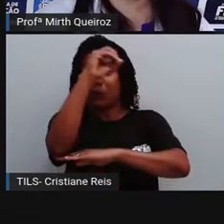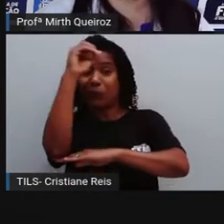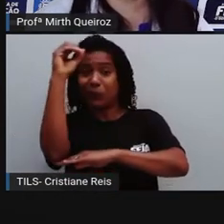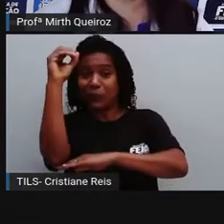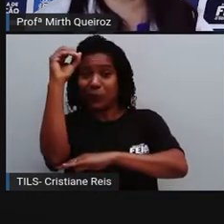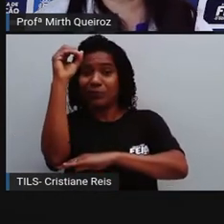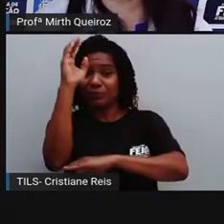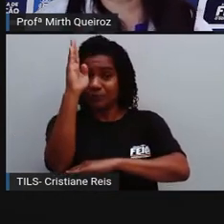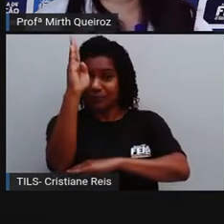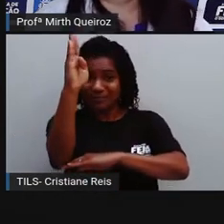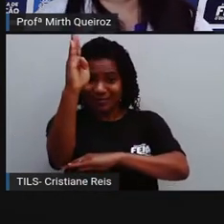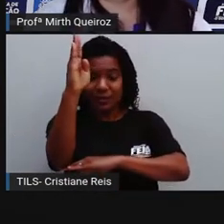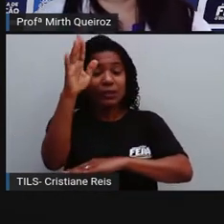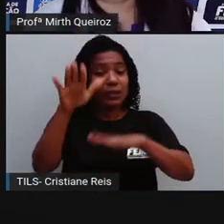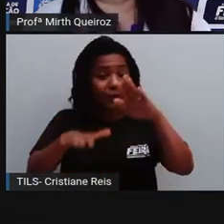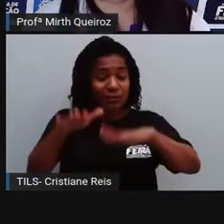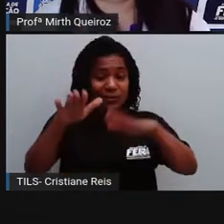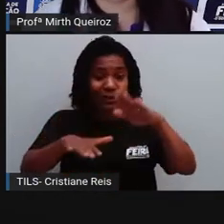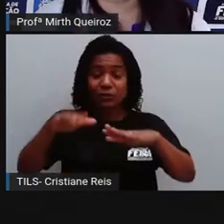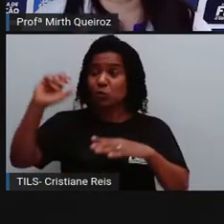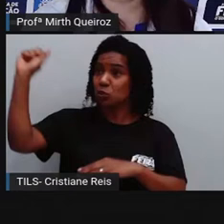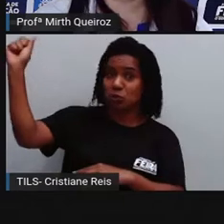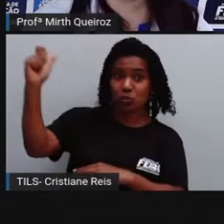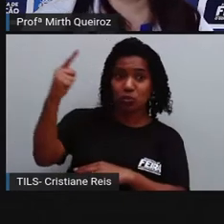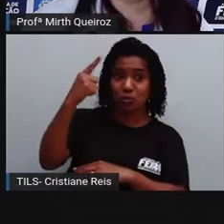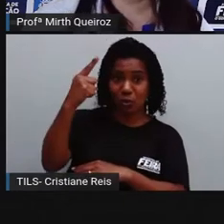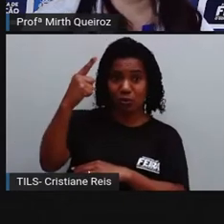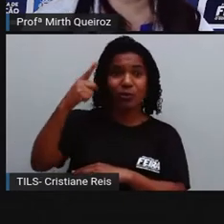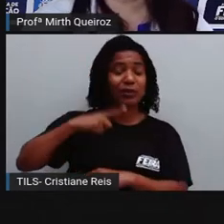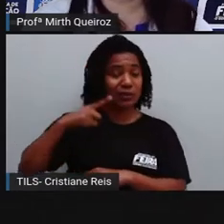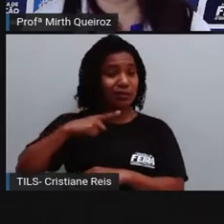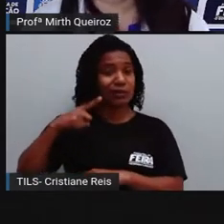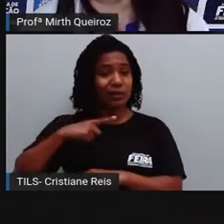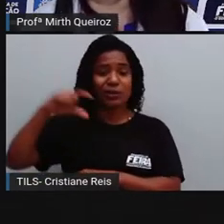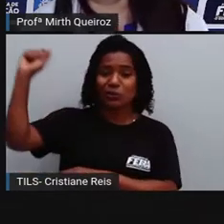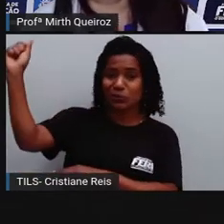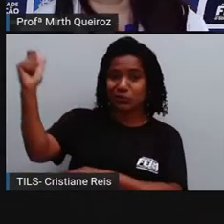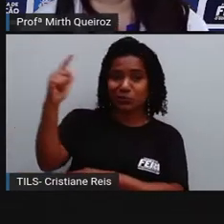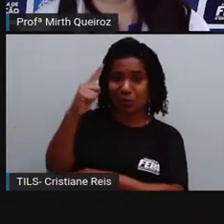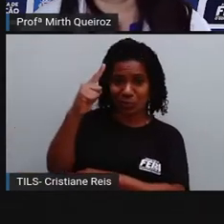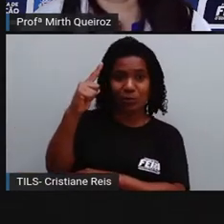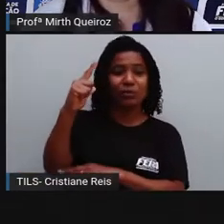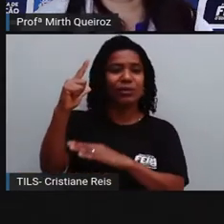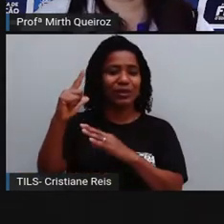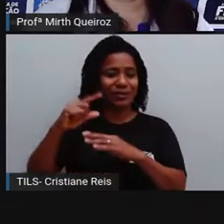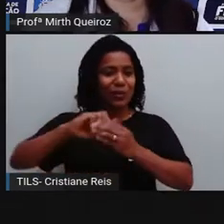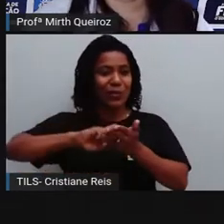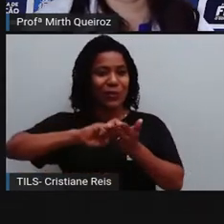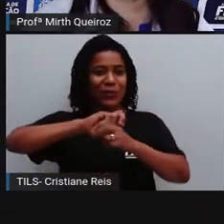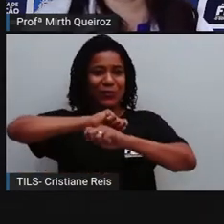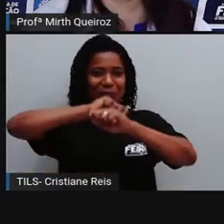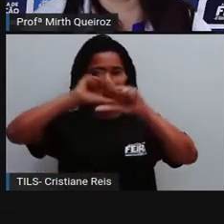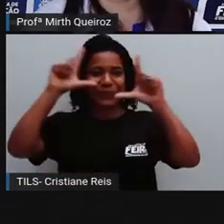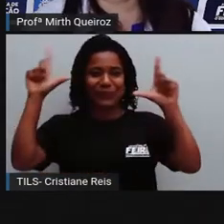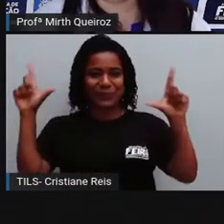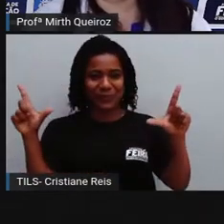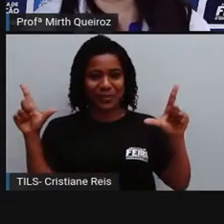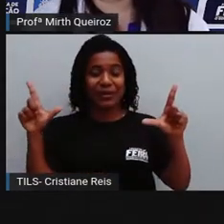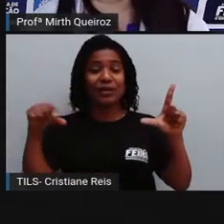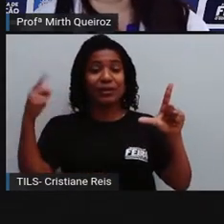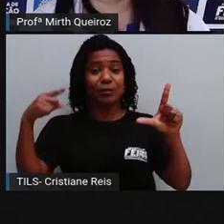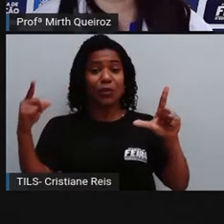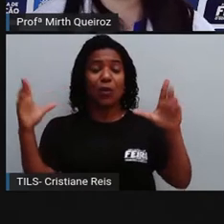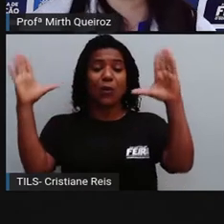com a incidência aí da luz solar, né? Que é o período claro e o período escuro. A qual denominamos de dia